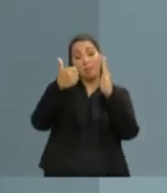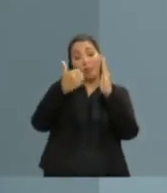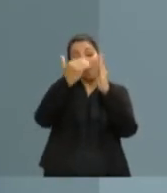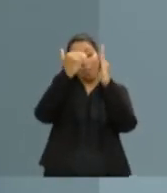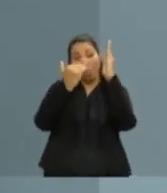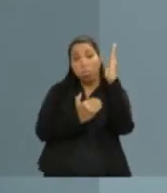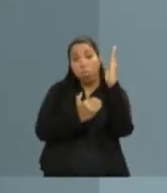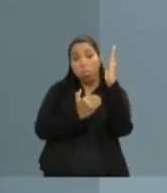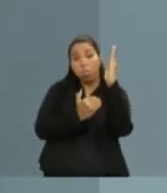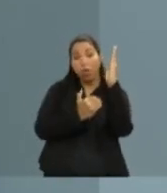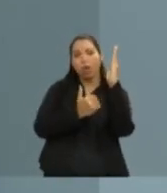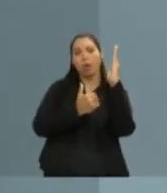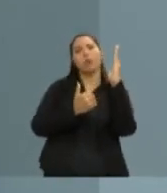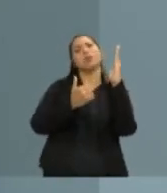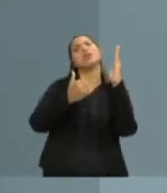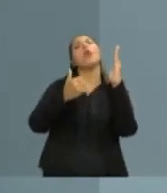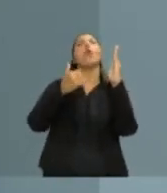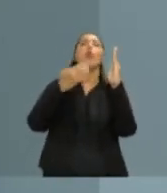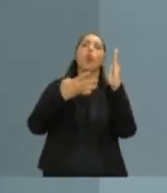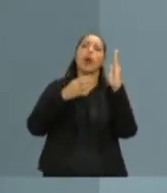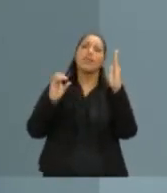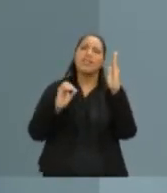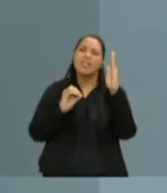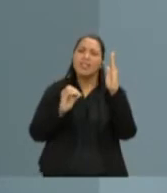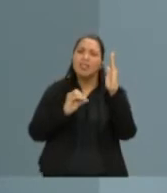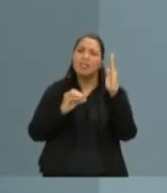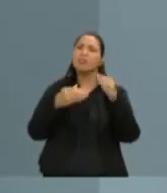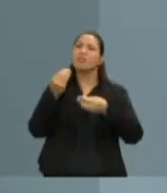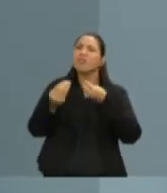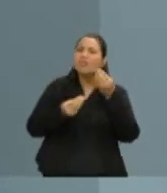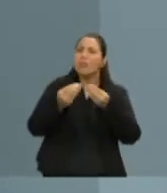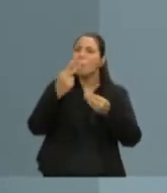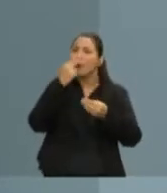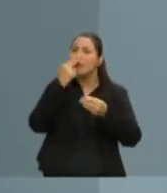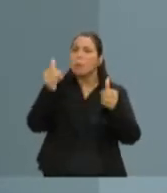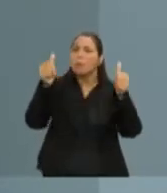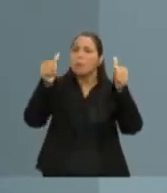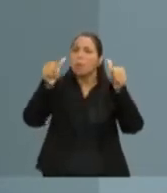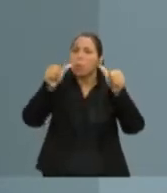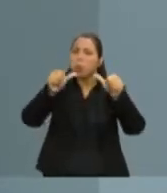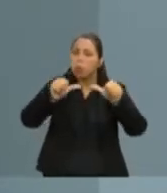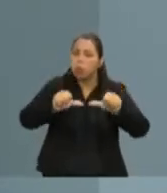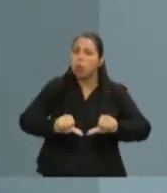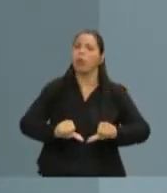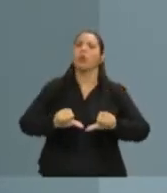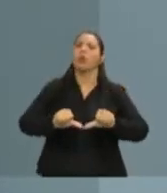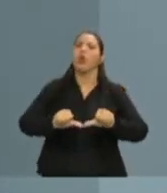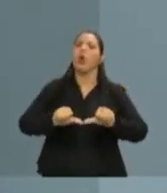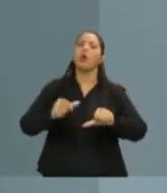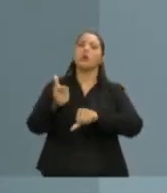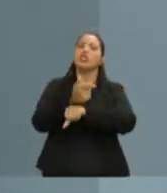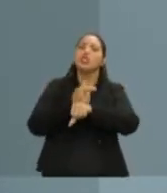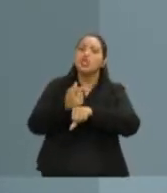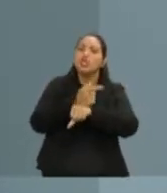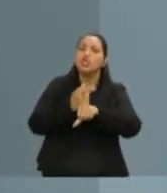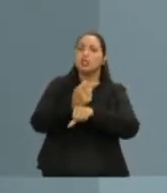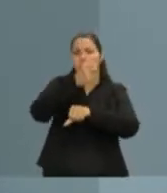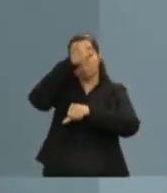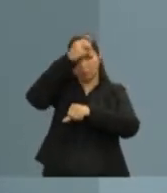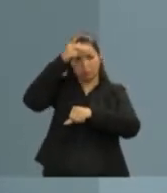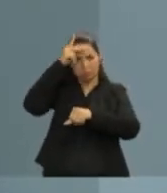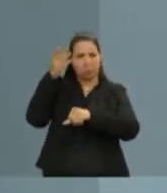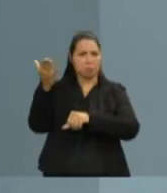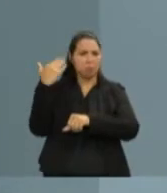48º lugar dos 78 municípios. Ela piorou muito durante a gestão do outro candidato, durante os 8 anos, e fica